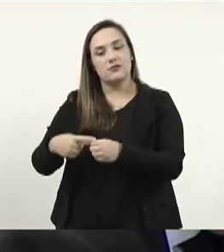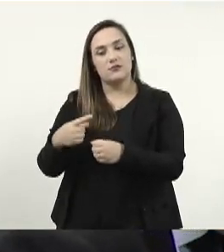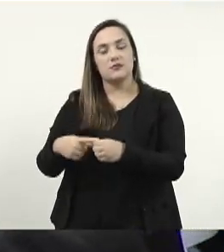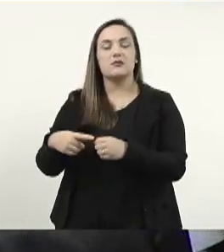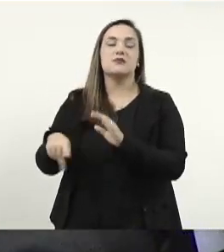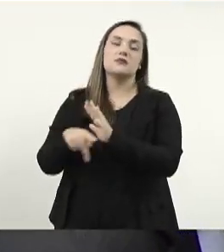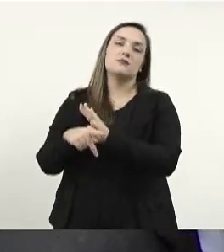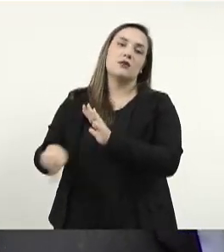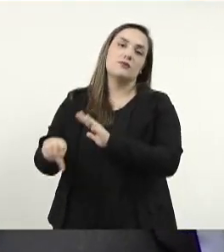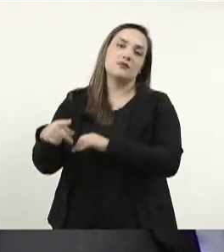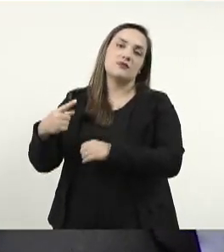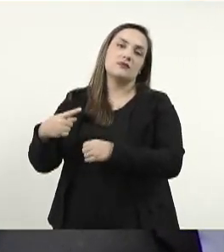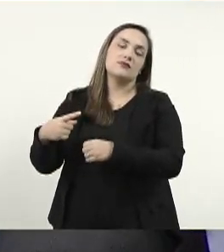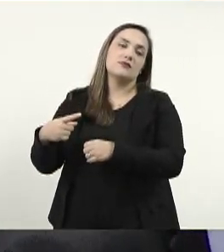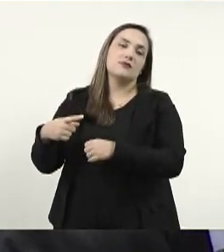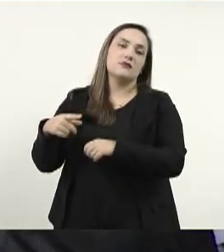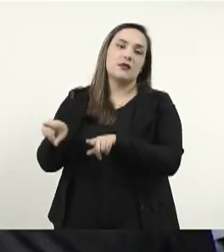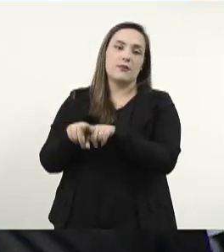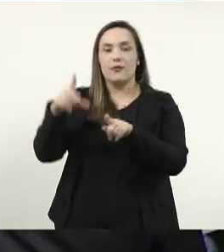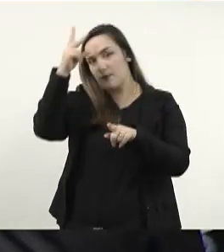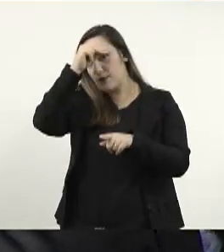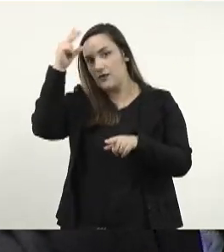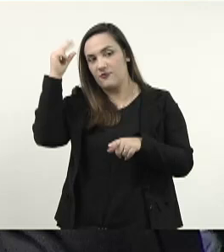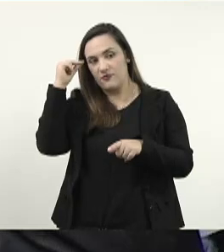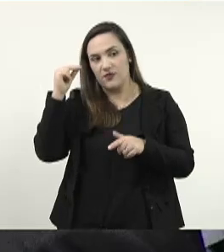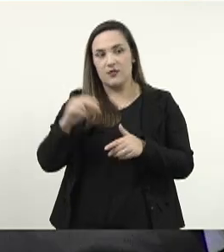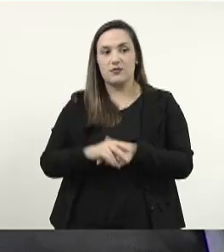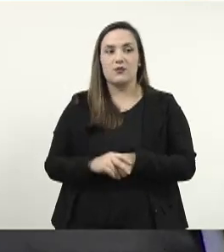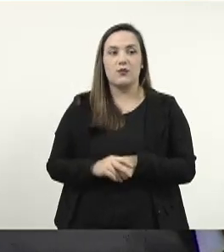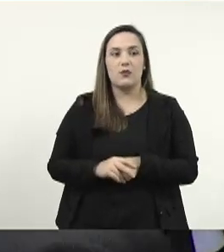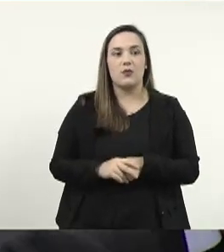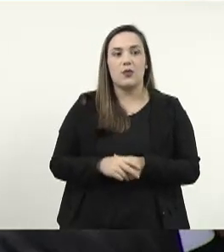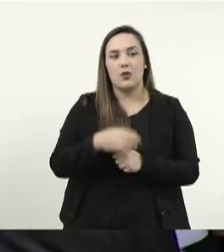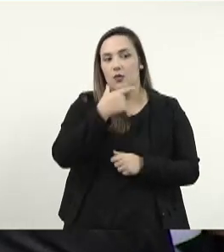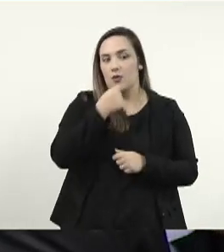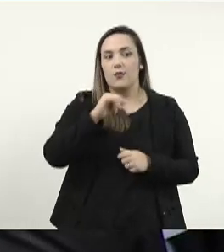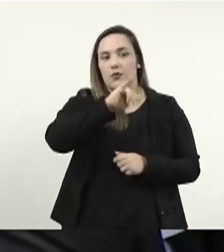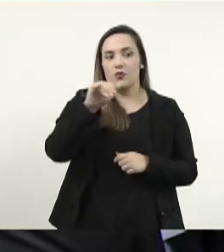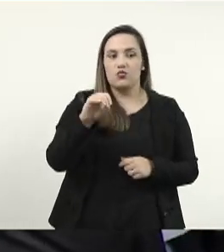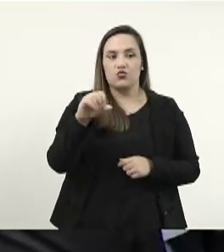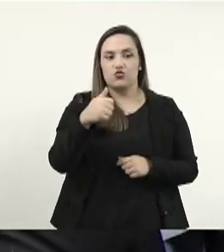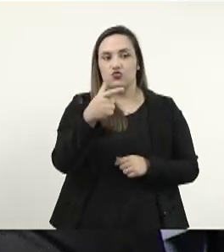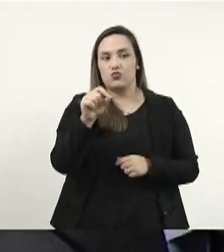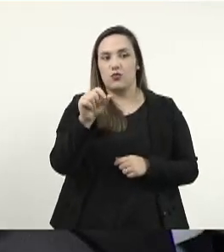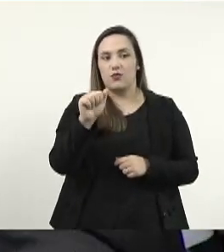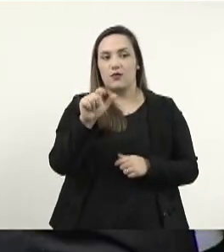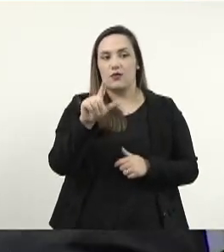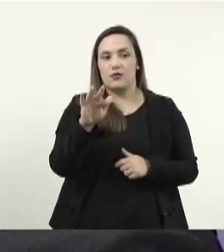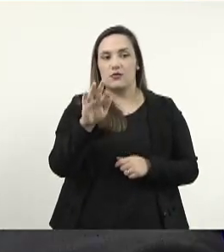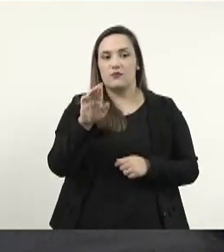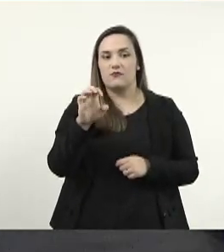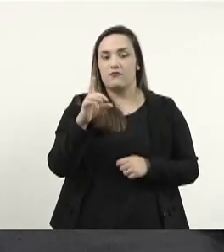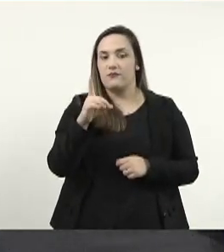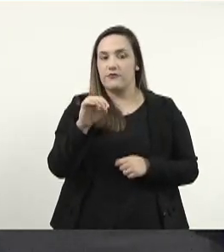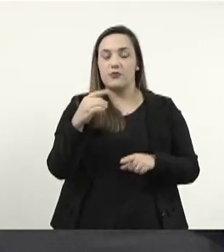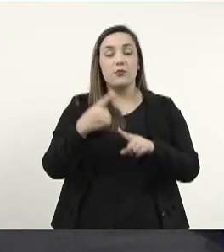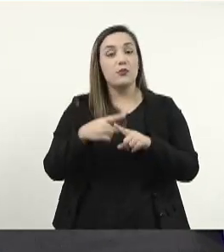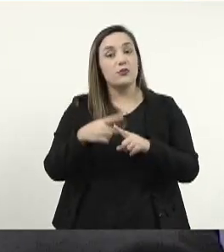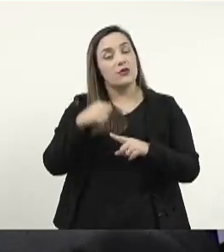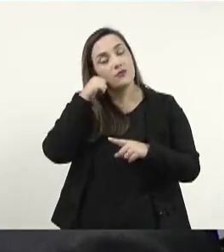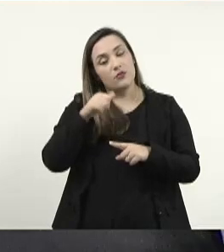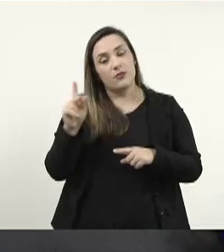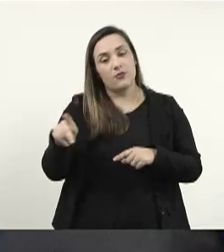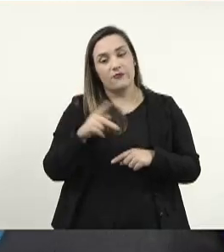Ribas do Rio Pardo pelo prefeito municipal, senhor João Alfredo Daniese. A professora Maria